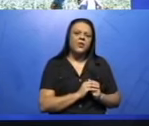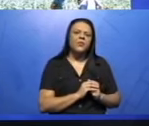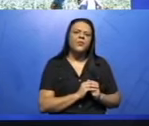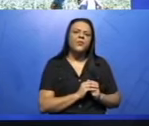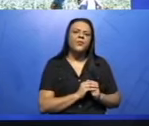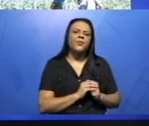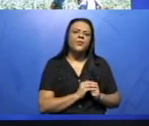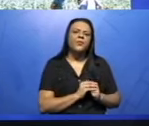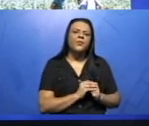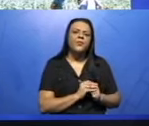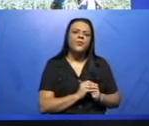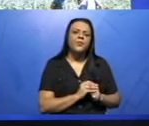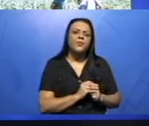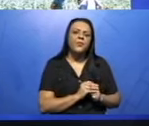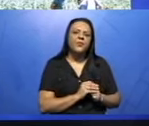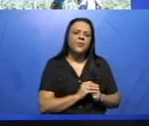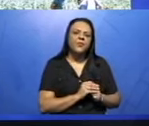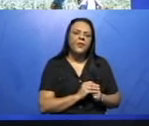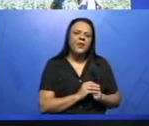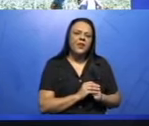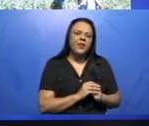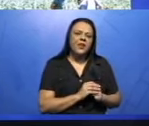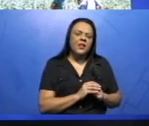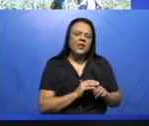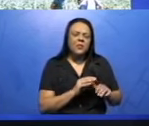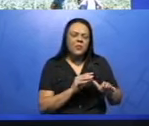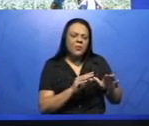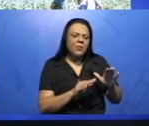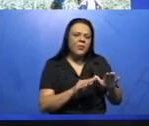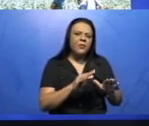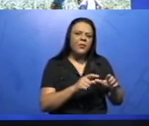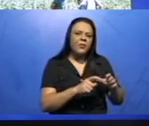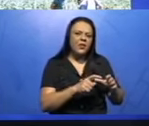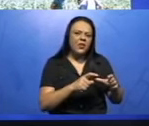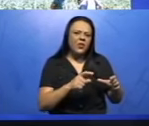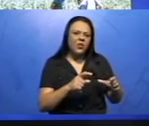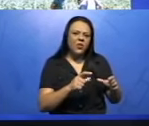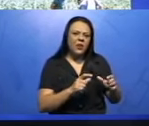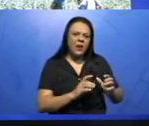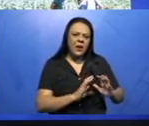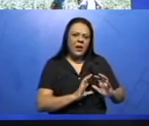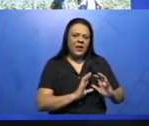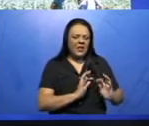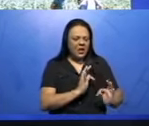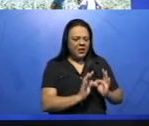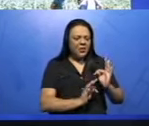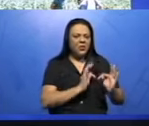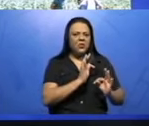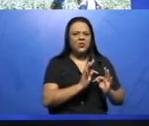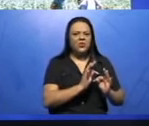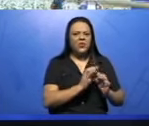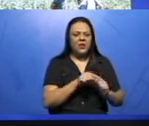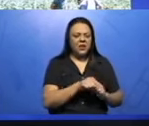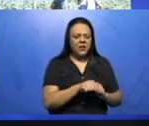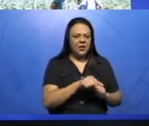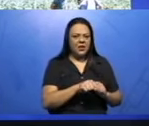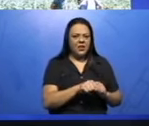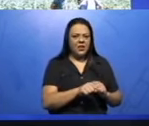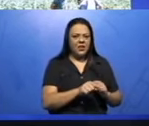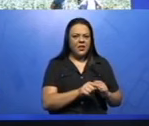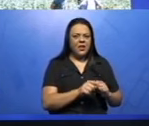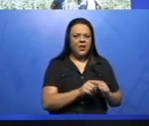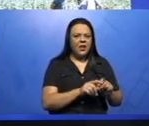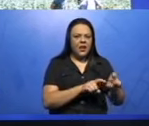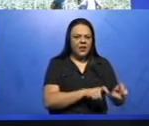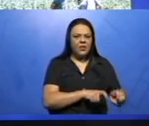quantidade, uma maior quantidade de incrementos de tecnologia nessa prática. Ela é